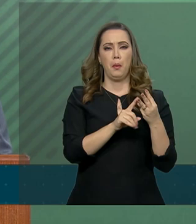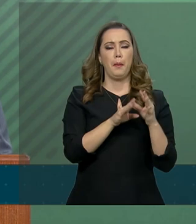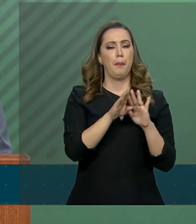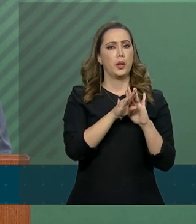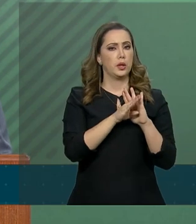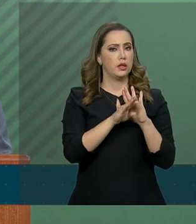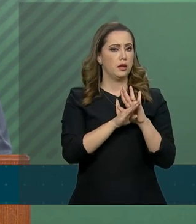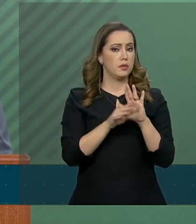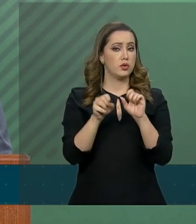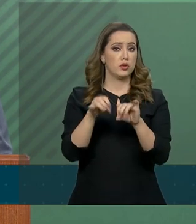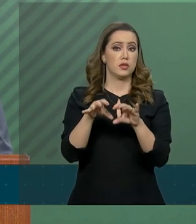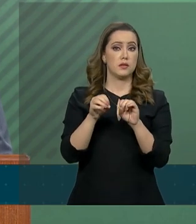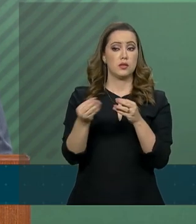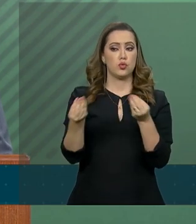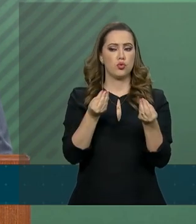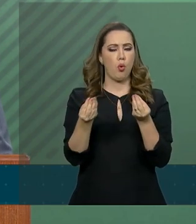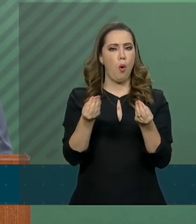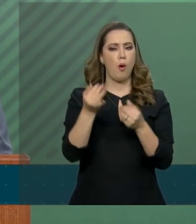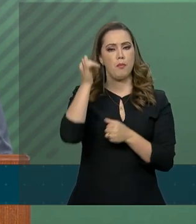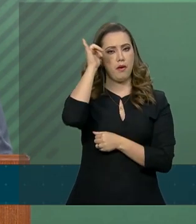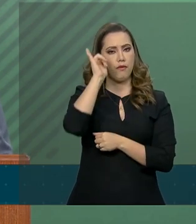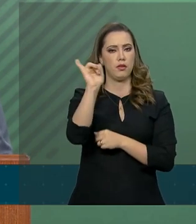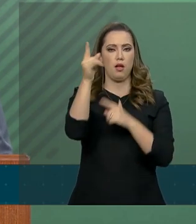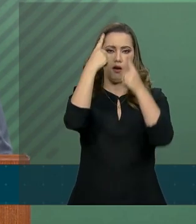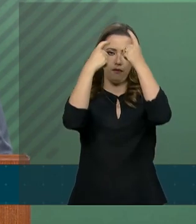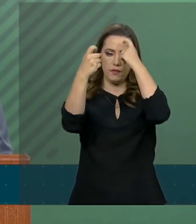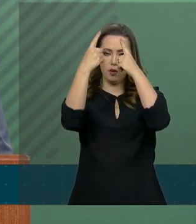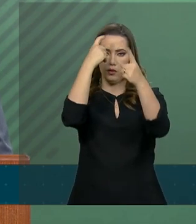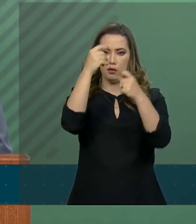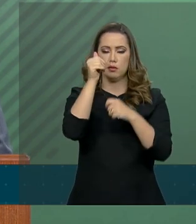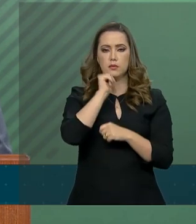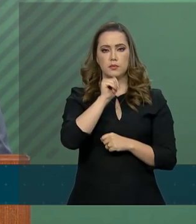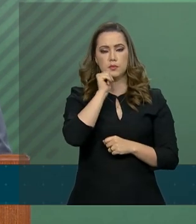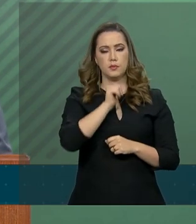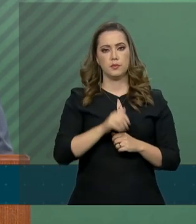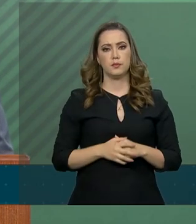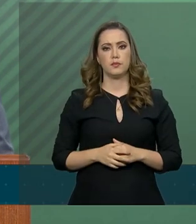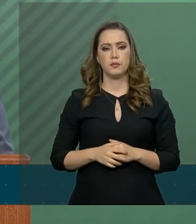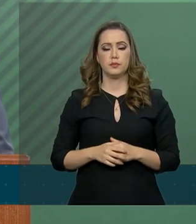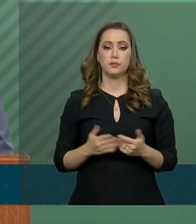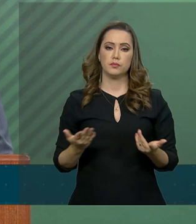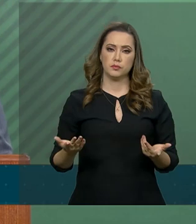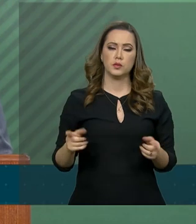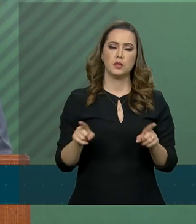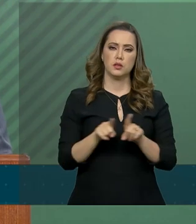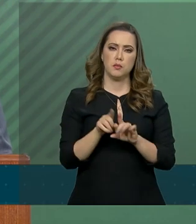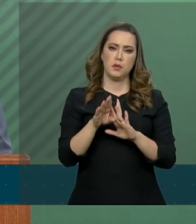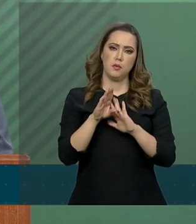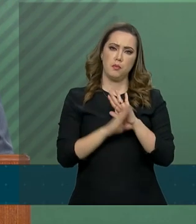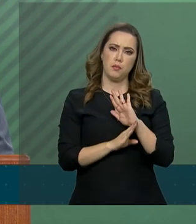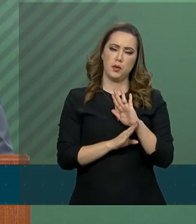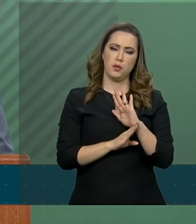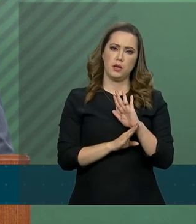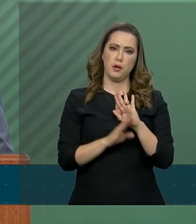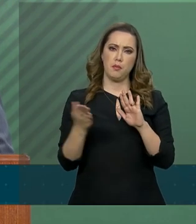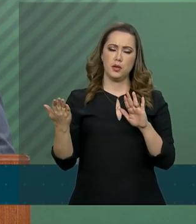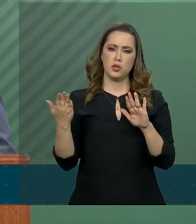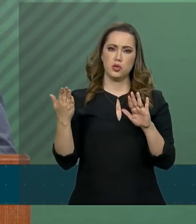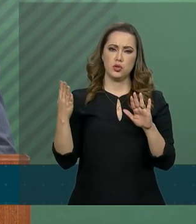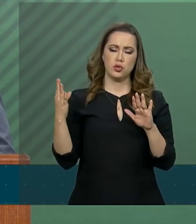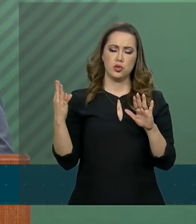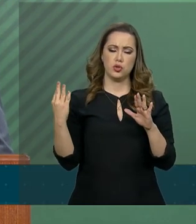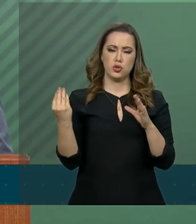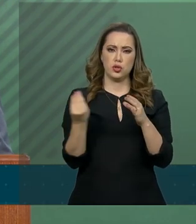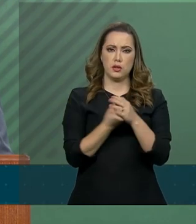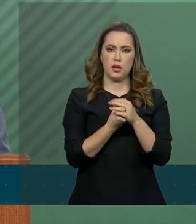educativos de prevenção à violência contra a mulher e programas de ressocialização do